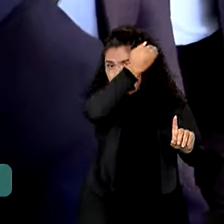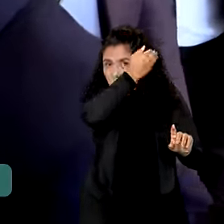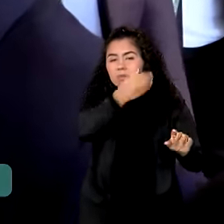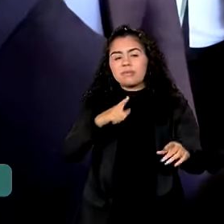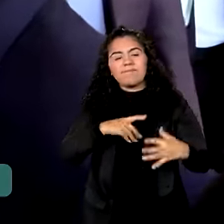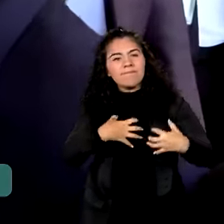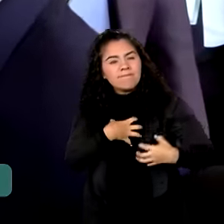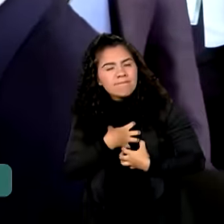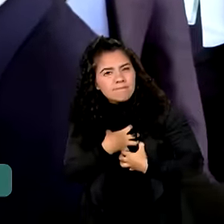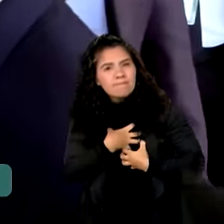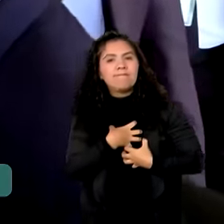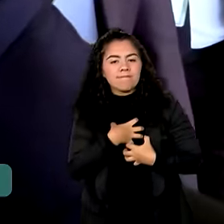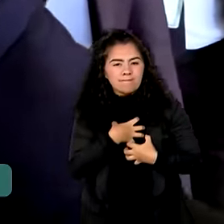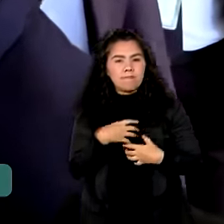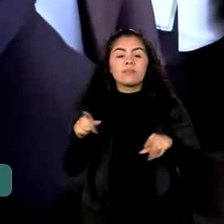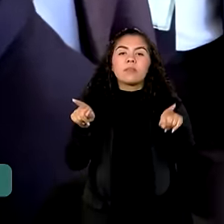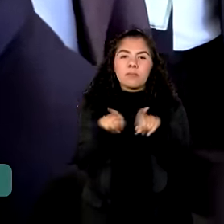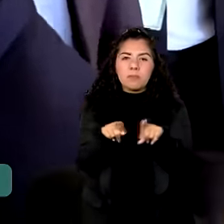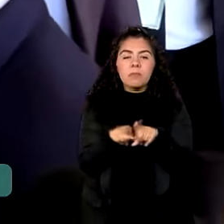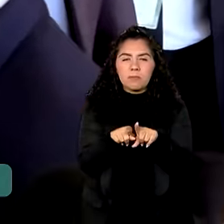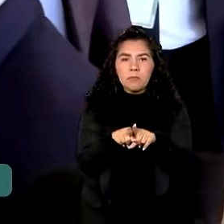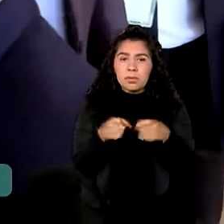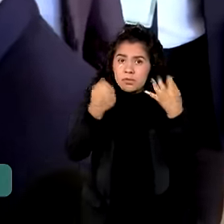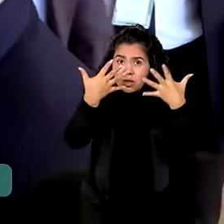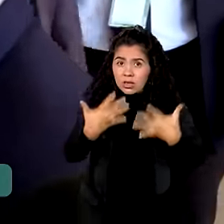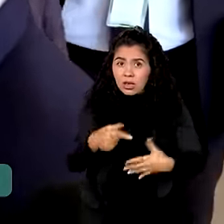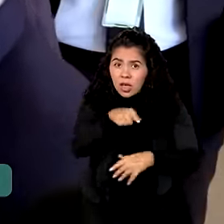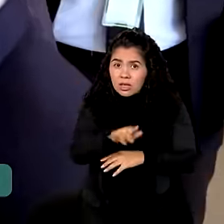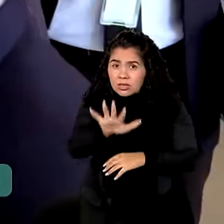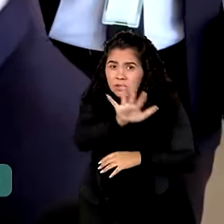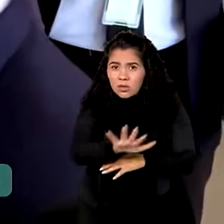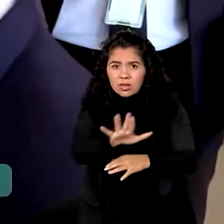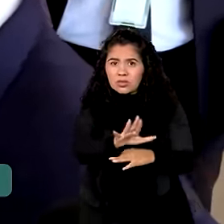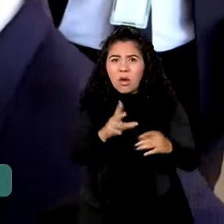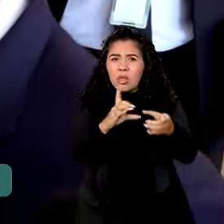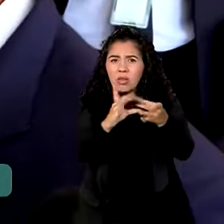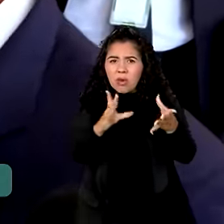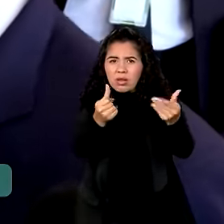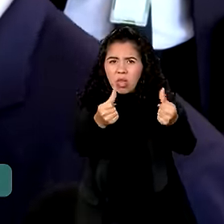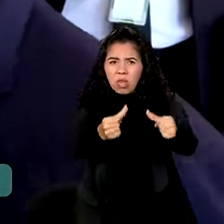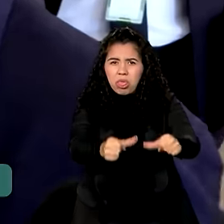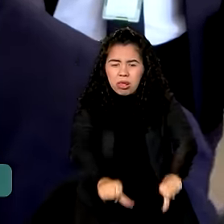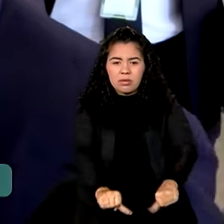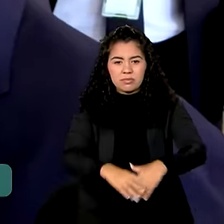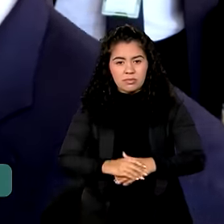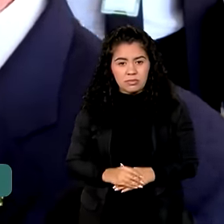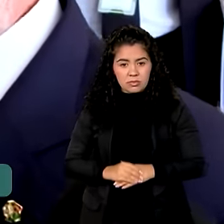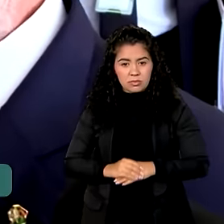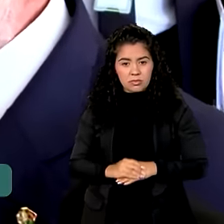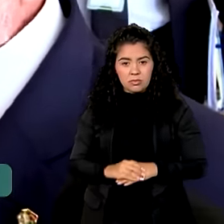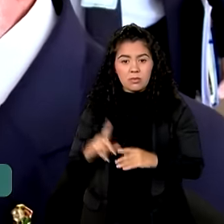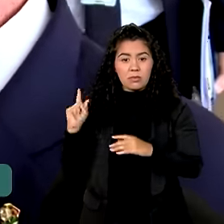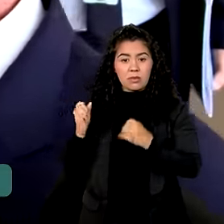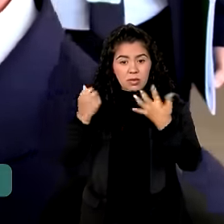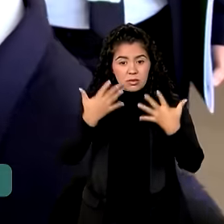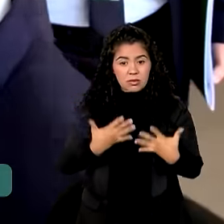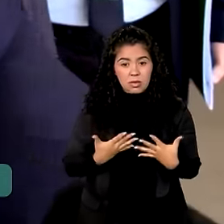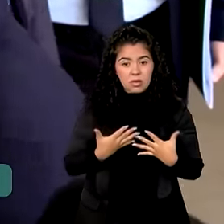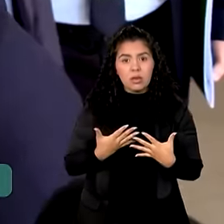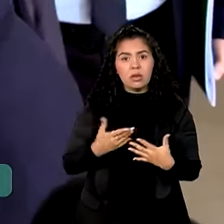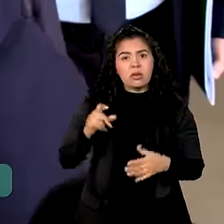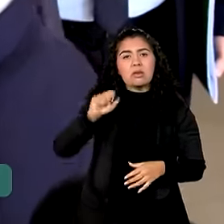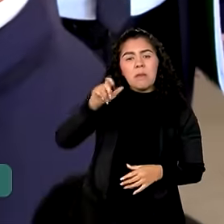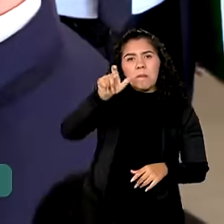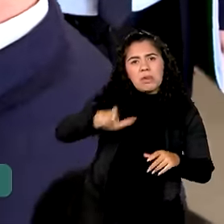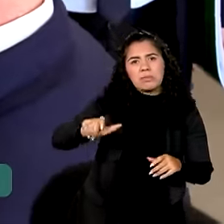a lamentar o atentado e disse que o episódio enfobrece a democracia. Ao invés de a gente ficar analisando se alguém ganha ou perde com